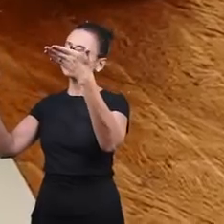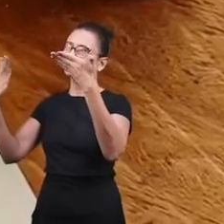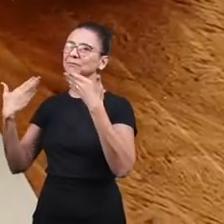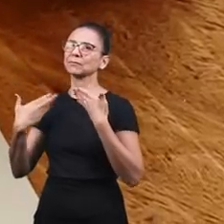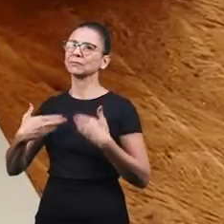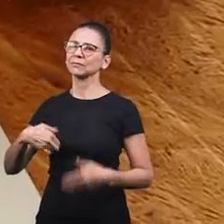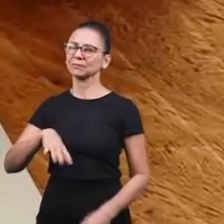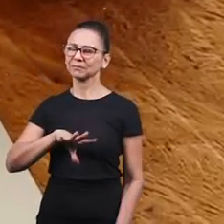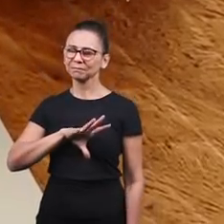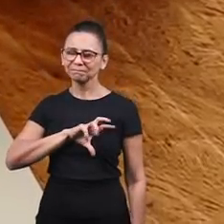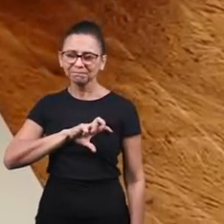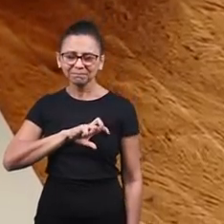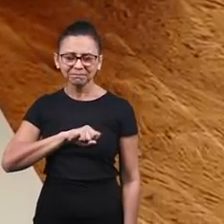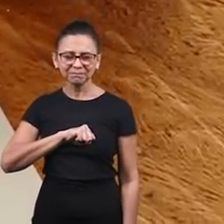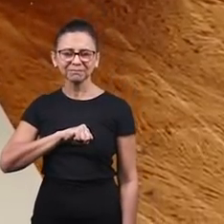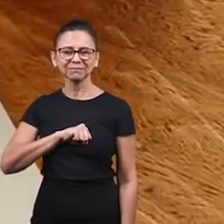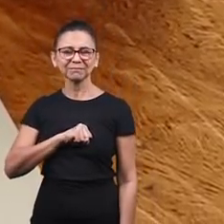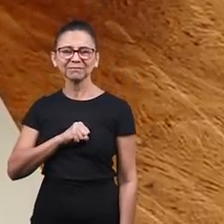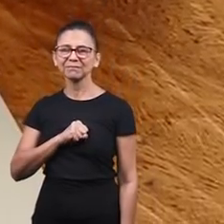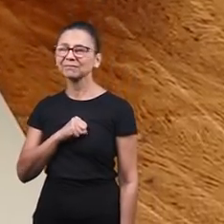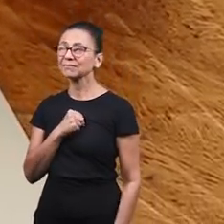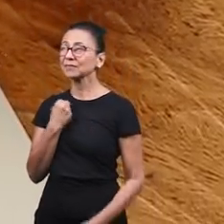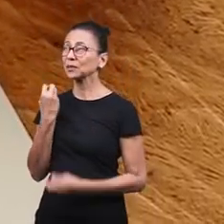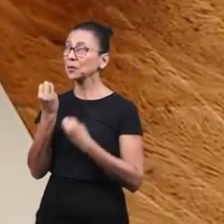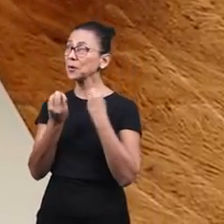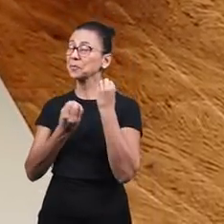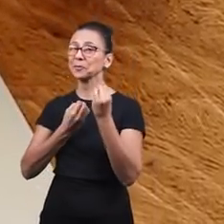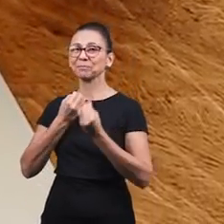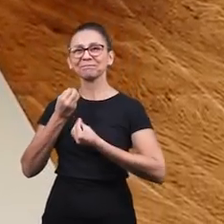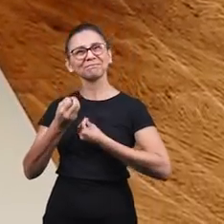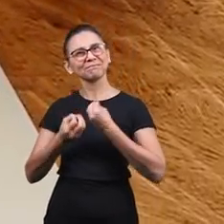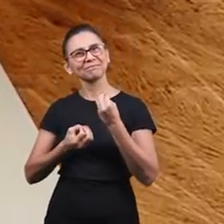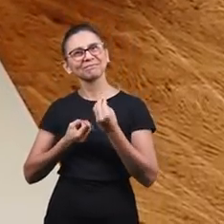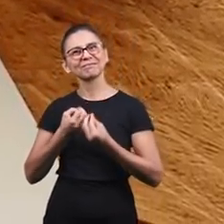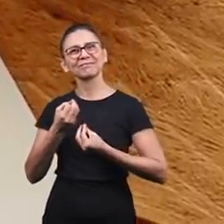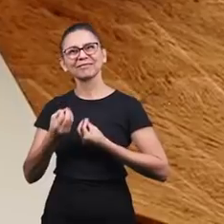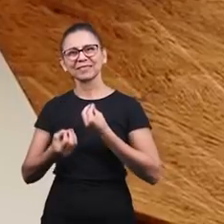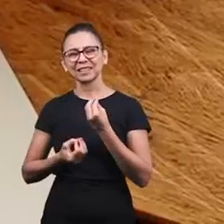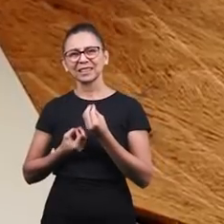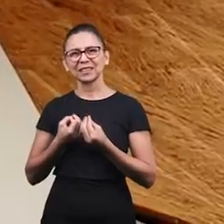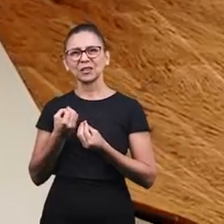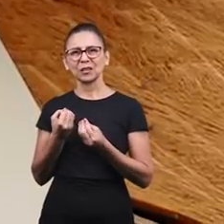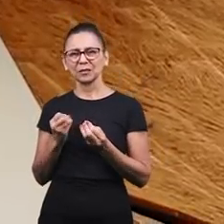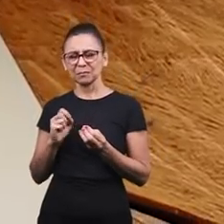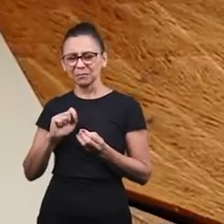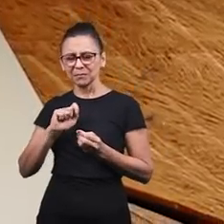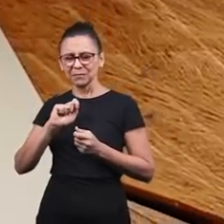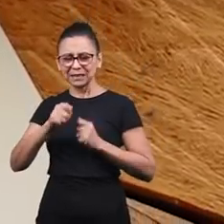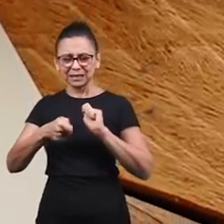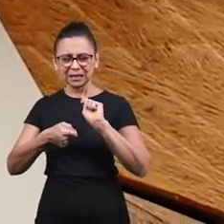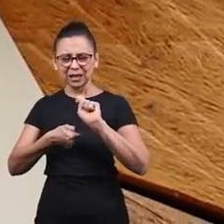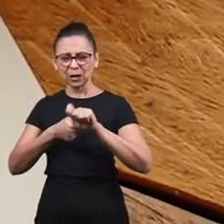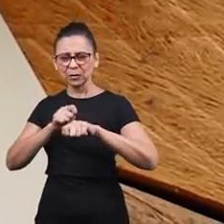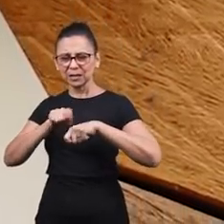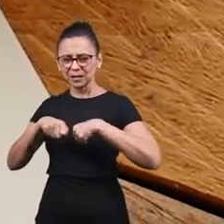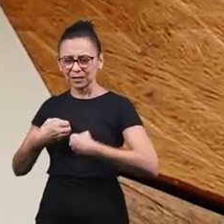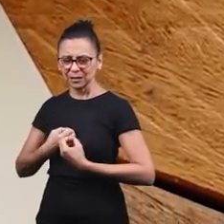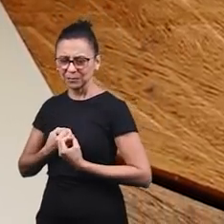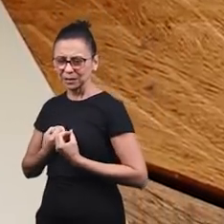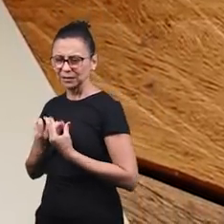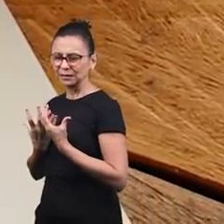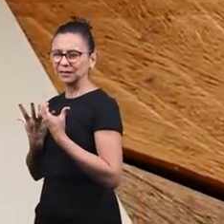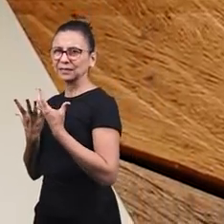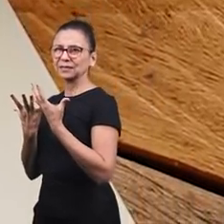Como agradecer Esse tão grande amor E